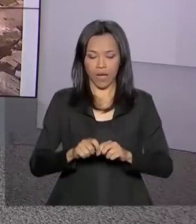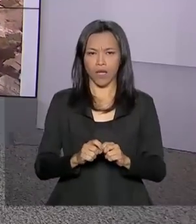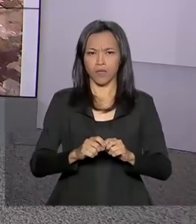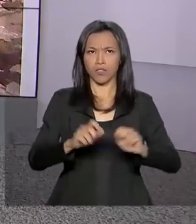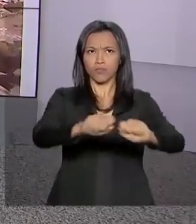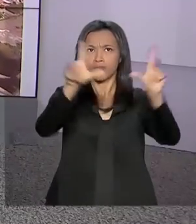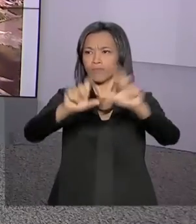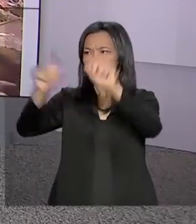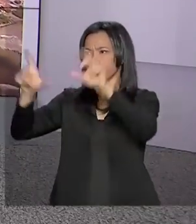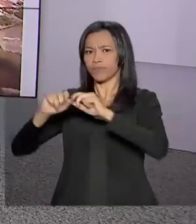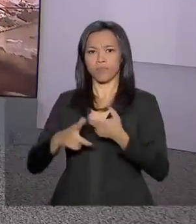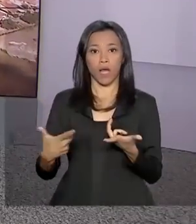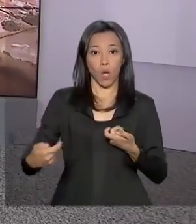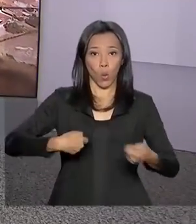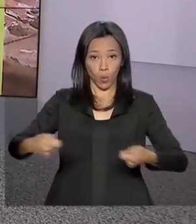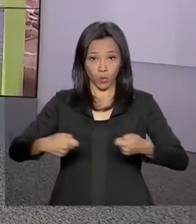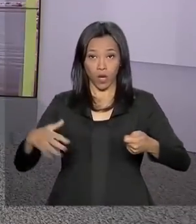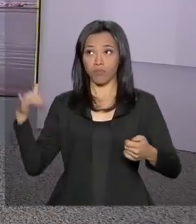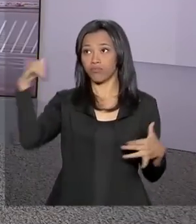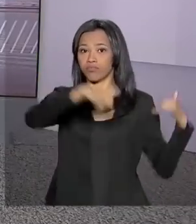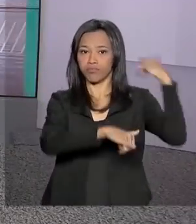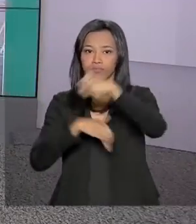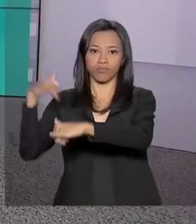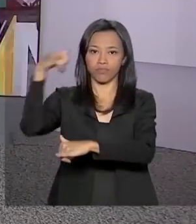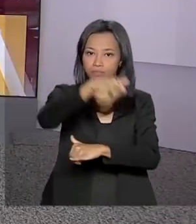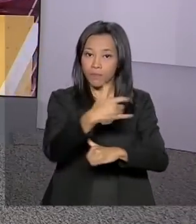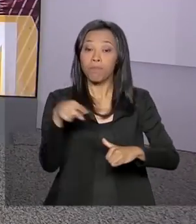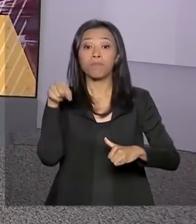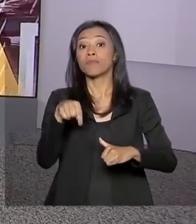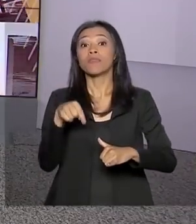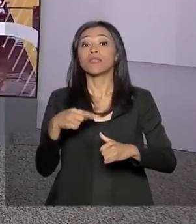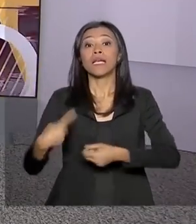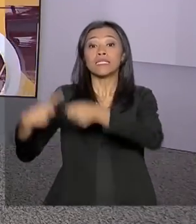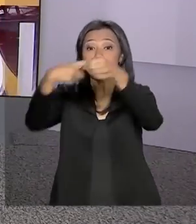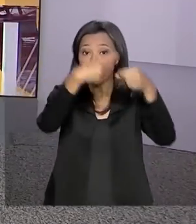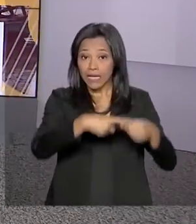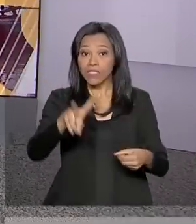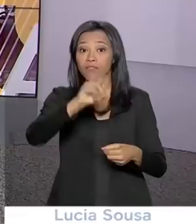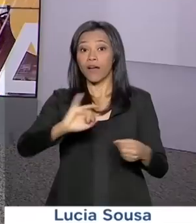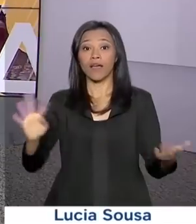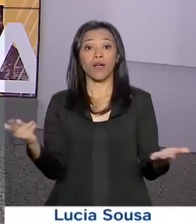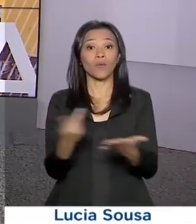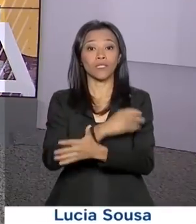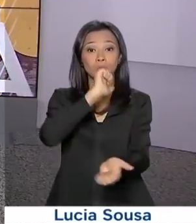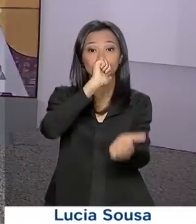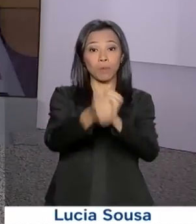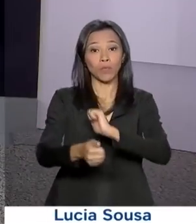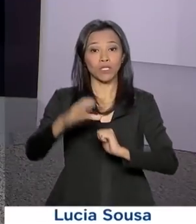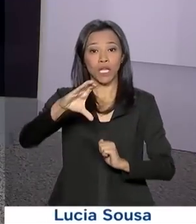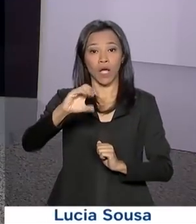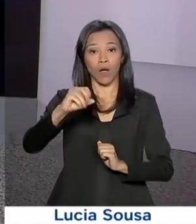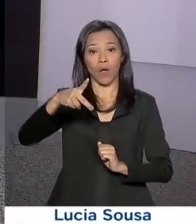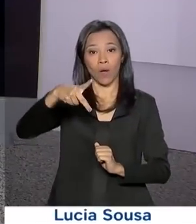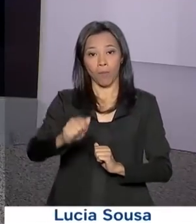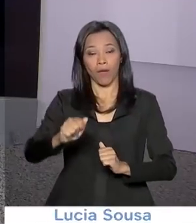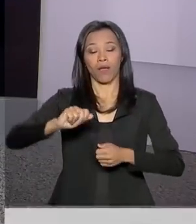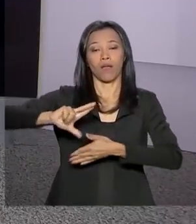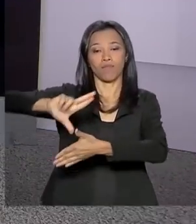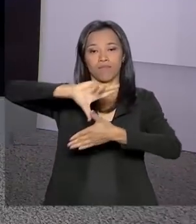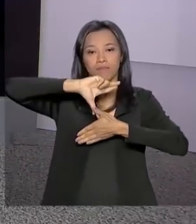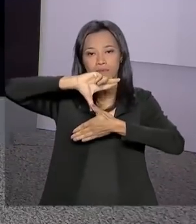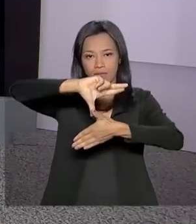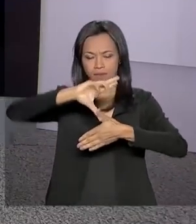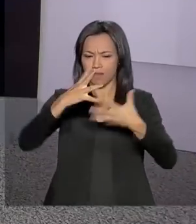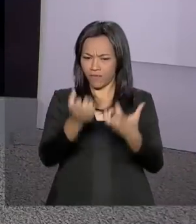monitorar as operações nos aeroportos das cidades que receberão os Jogos da Copa América. Vamos então até o Rio de Janeiro conversar com a repórter